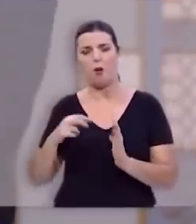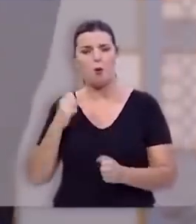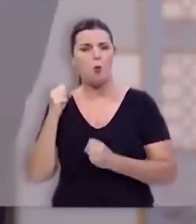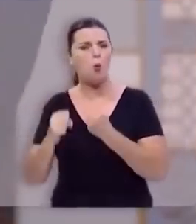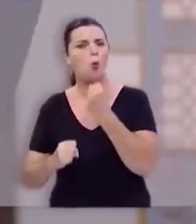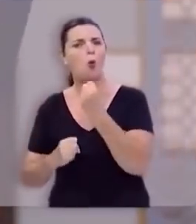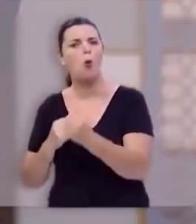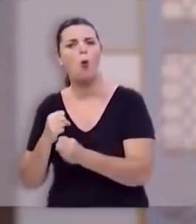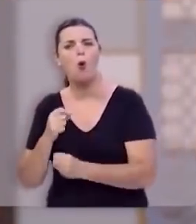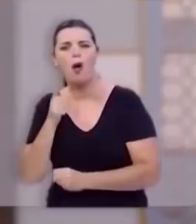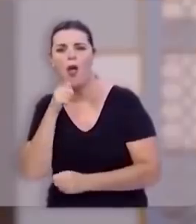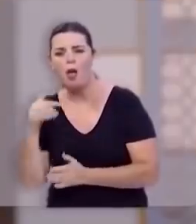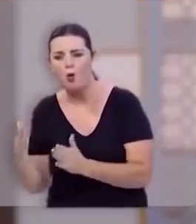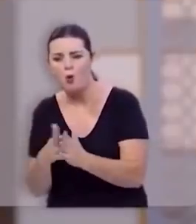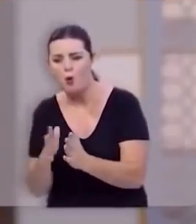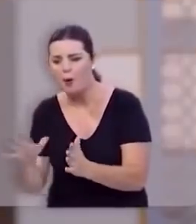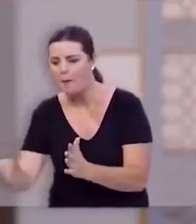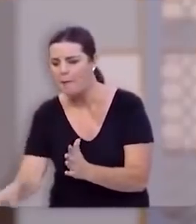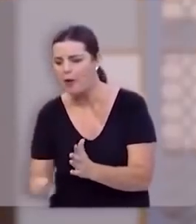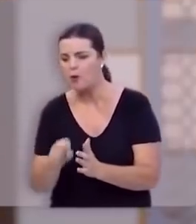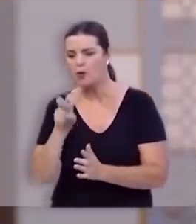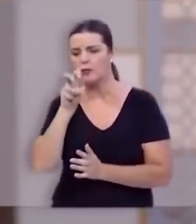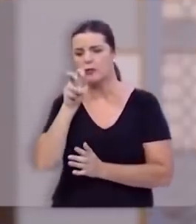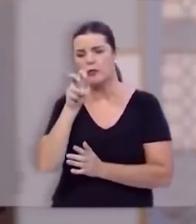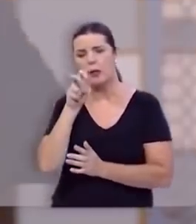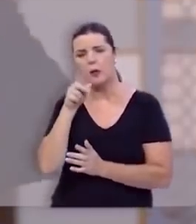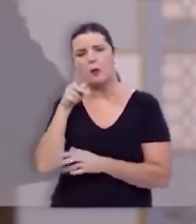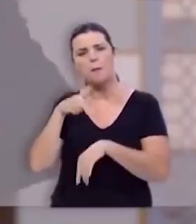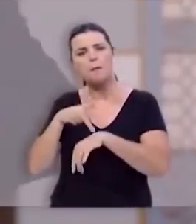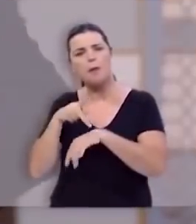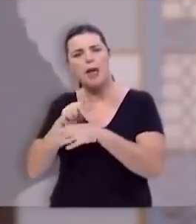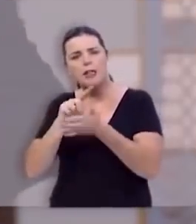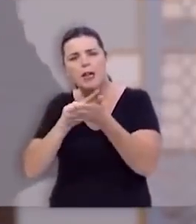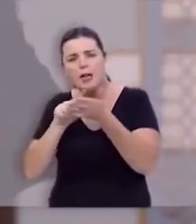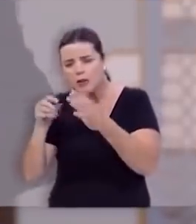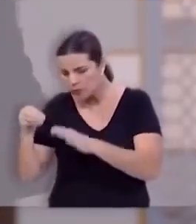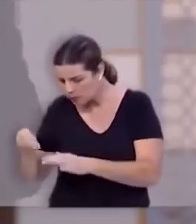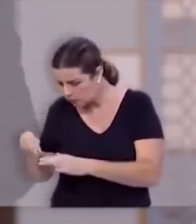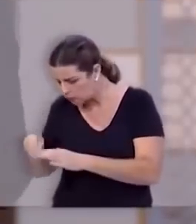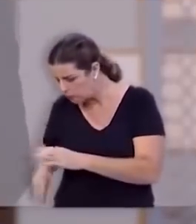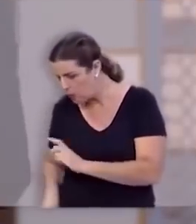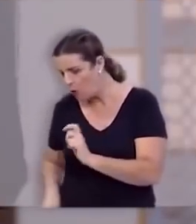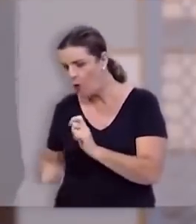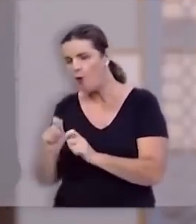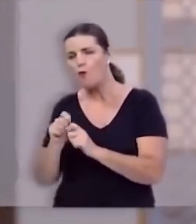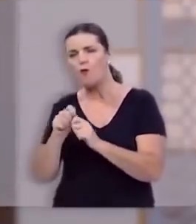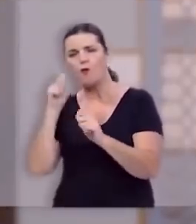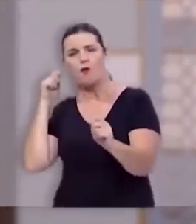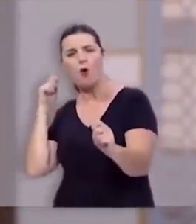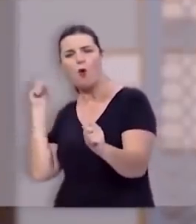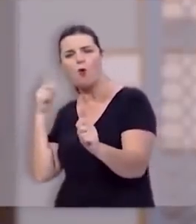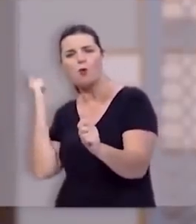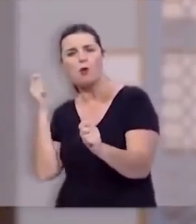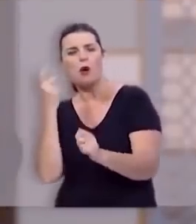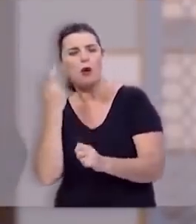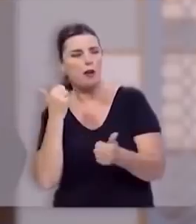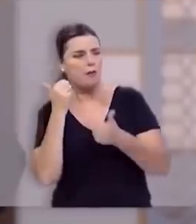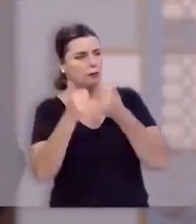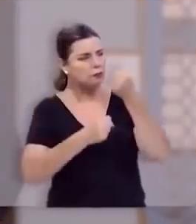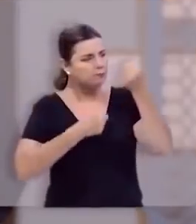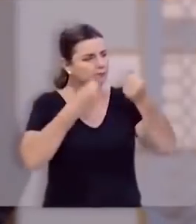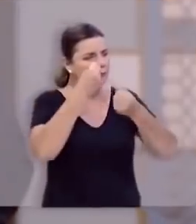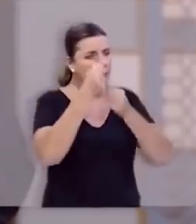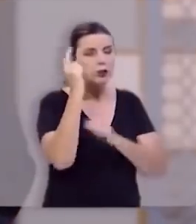correu lá no ribeiro, pegou cinco pedras lisas, botou no seu embornal, pegou a sua funda e correu na